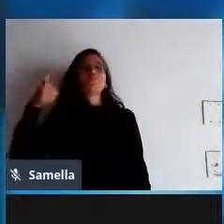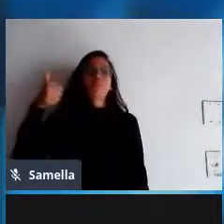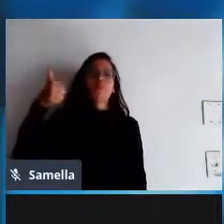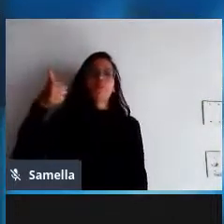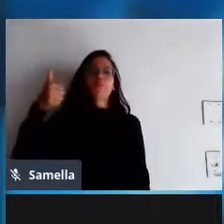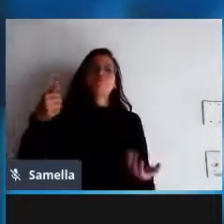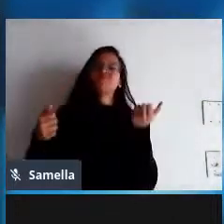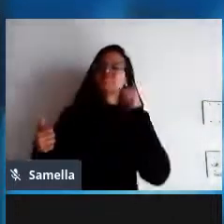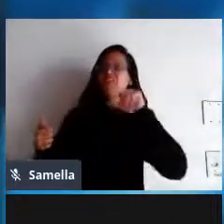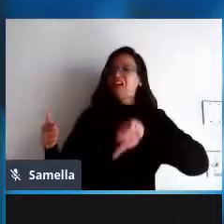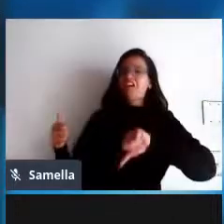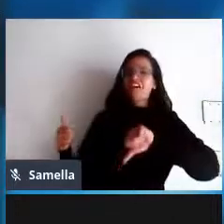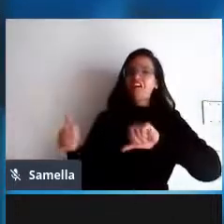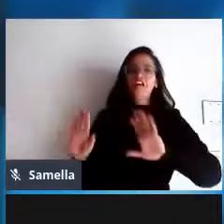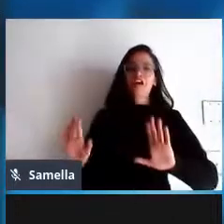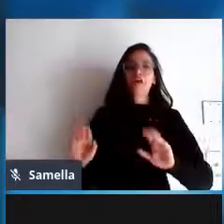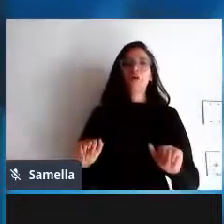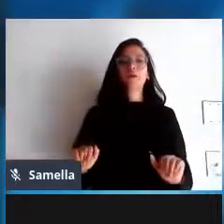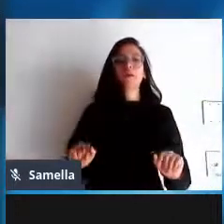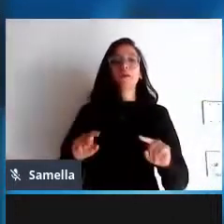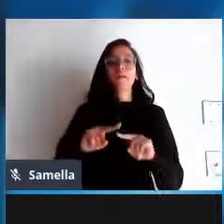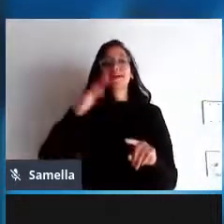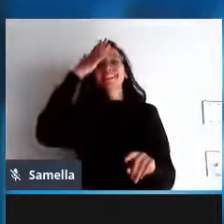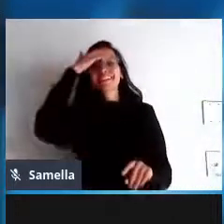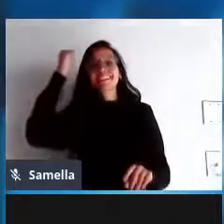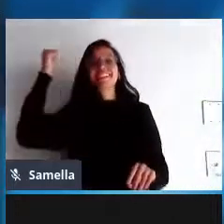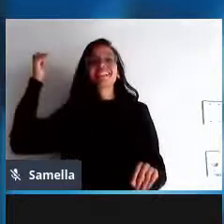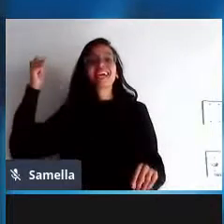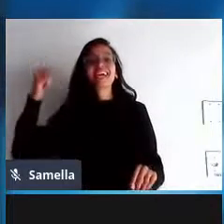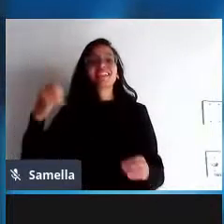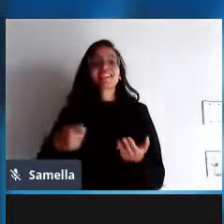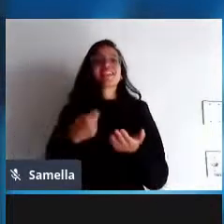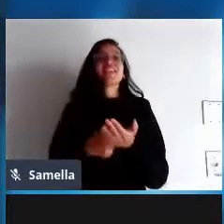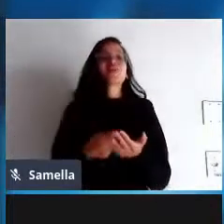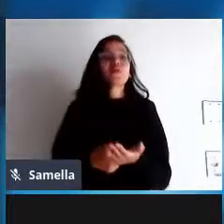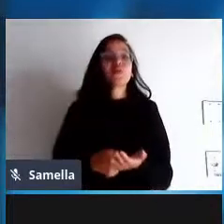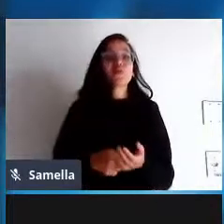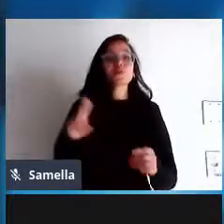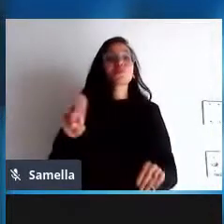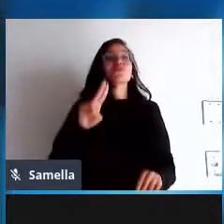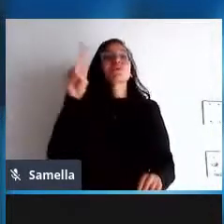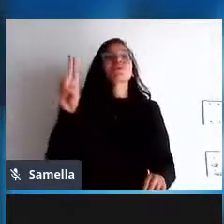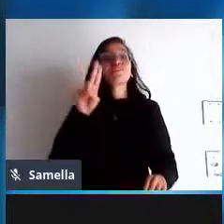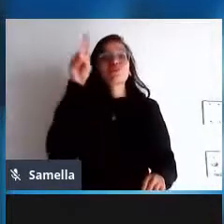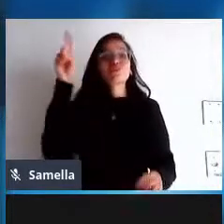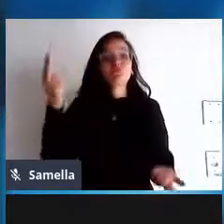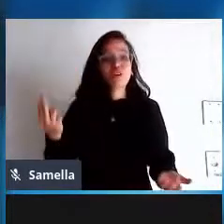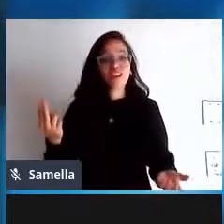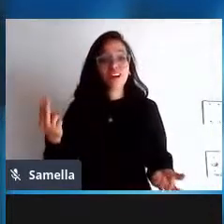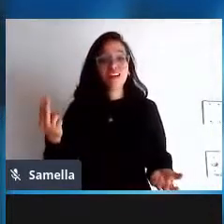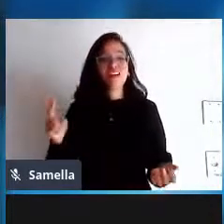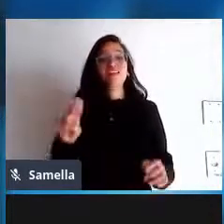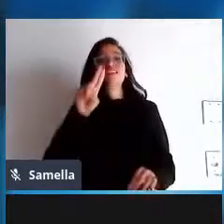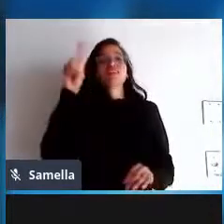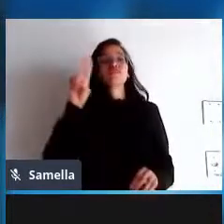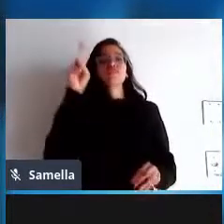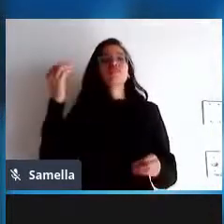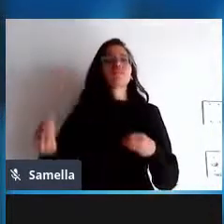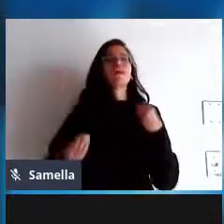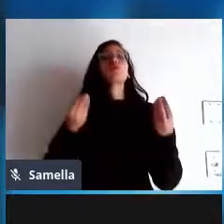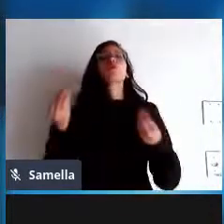e esquece-se o custo de funcionar o custo o que que tá sendo perdido pra que aquela coisa